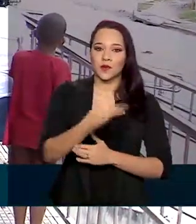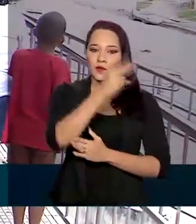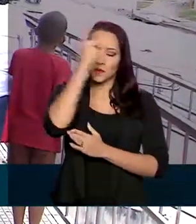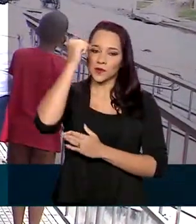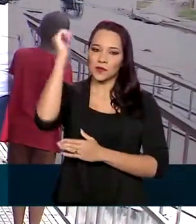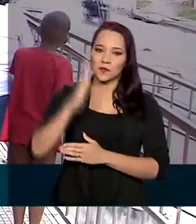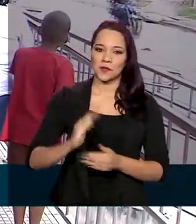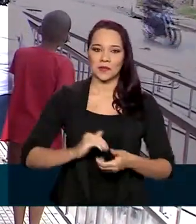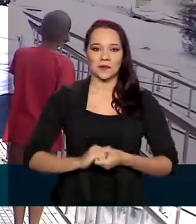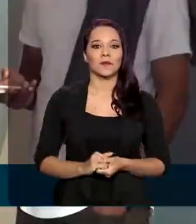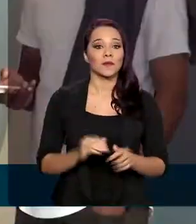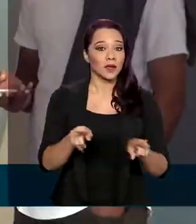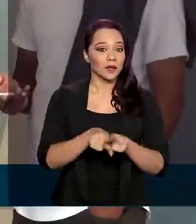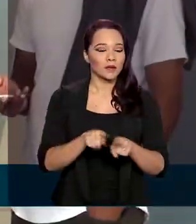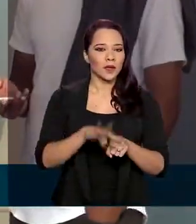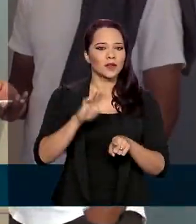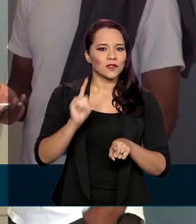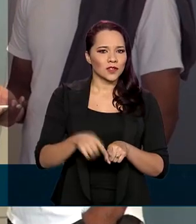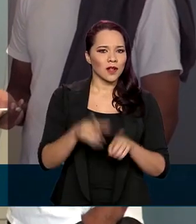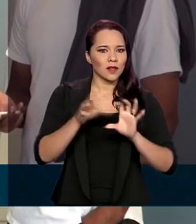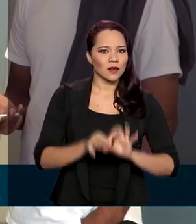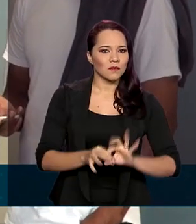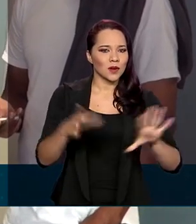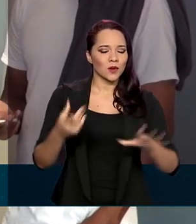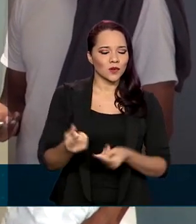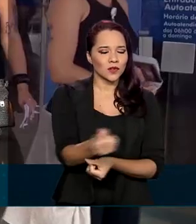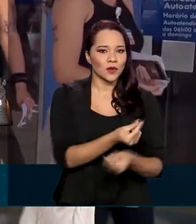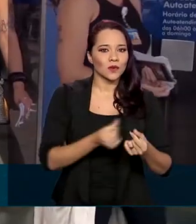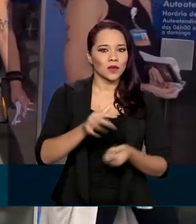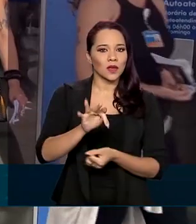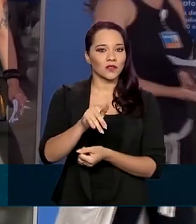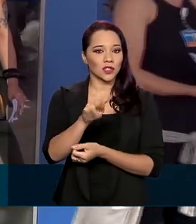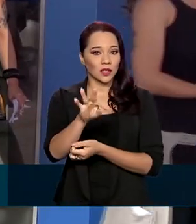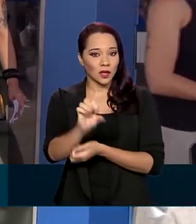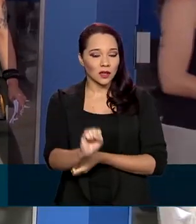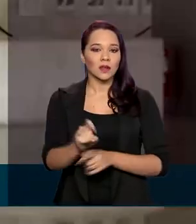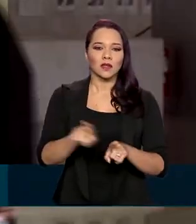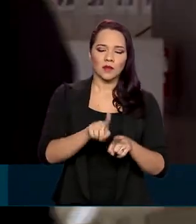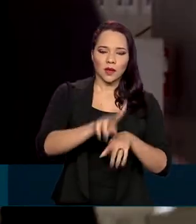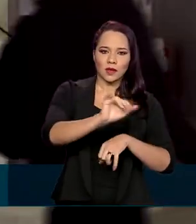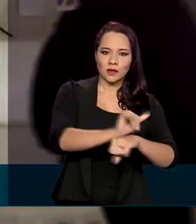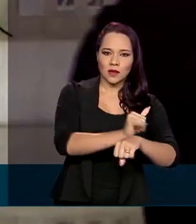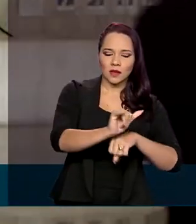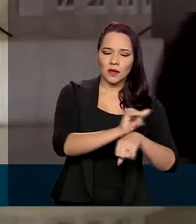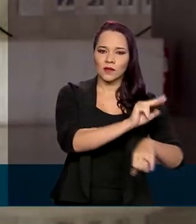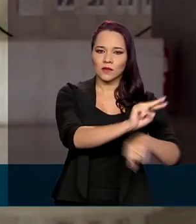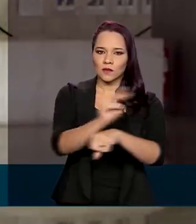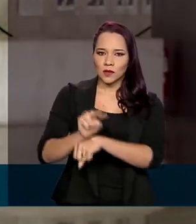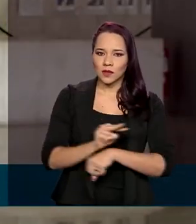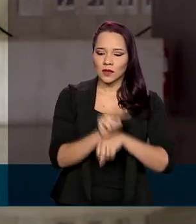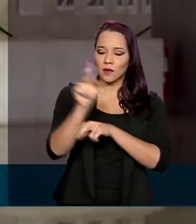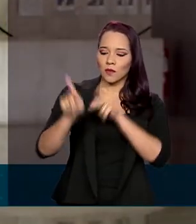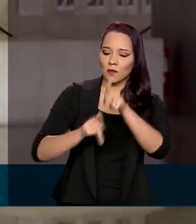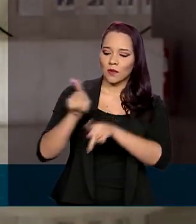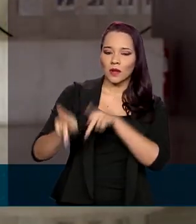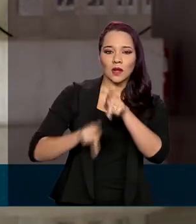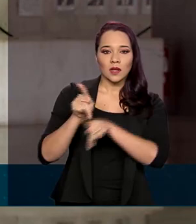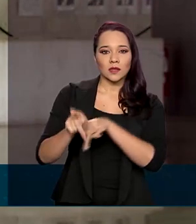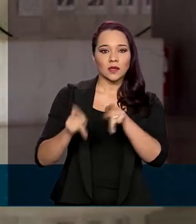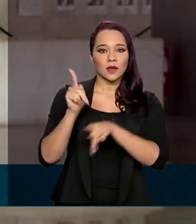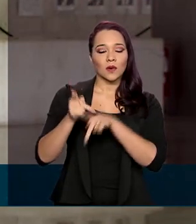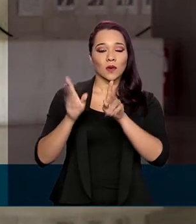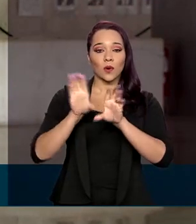brasileiros. Também foram destravados recursos do FGTS e tomadas medidas de proteção a povos e comunidades